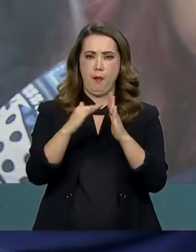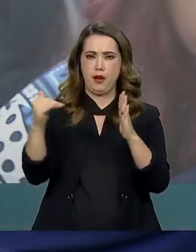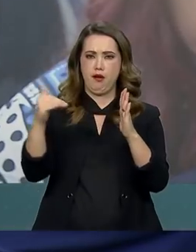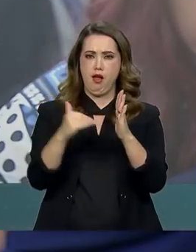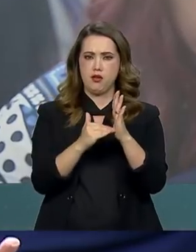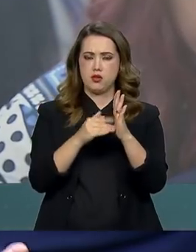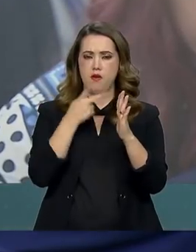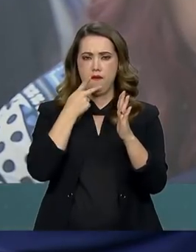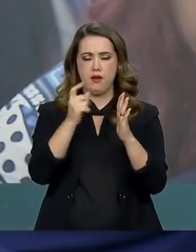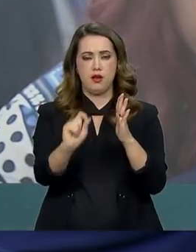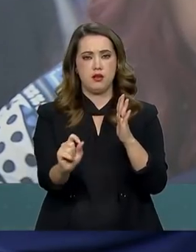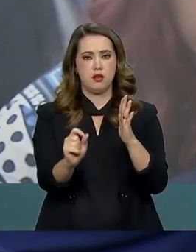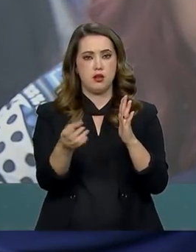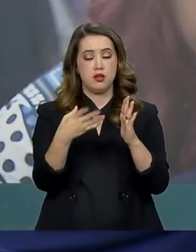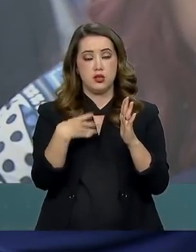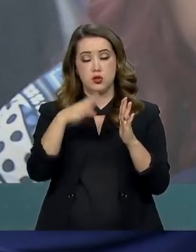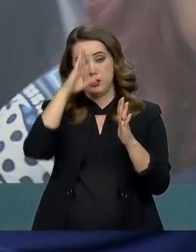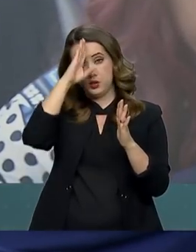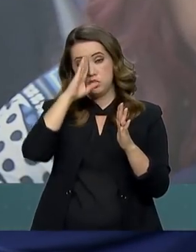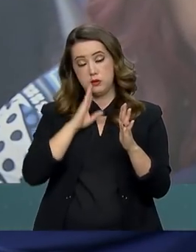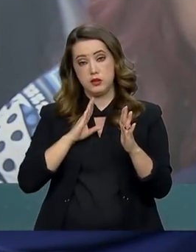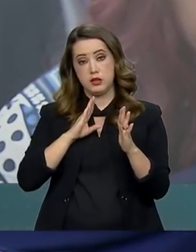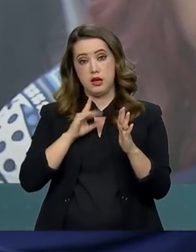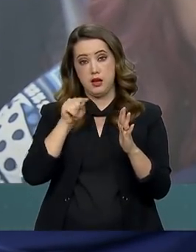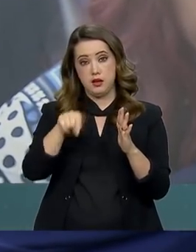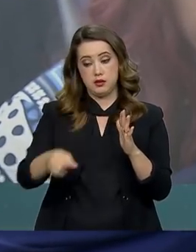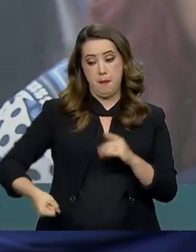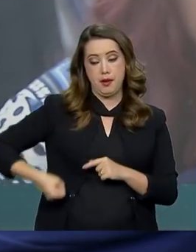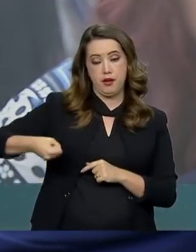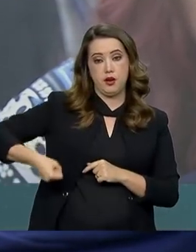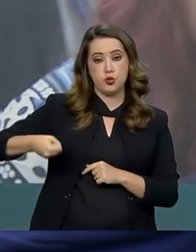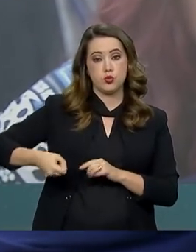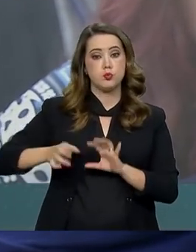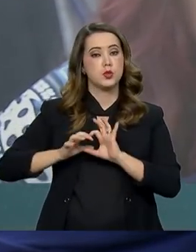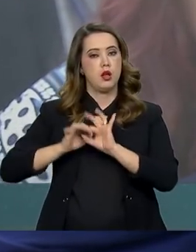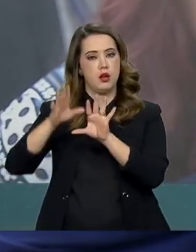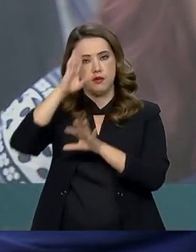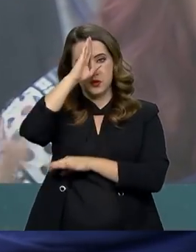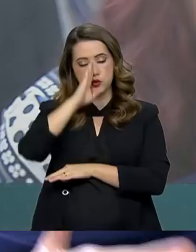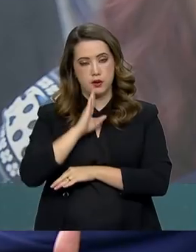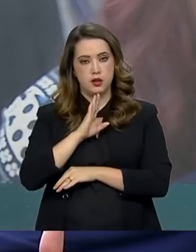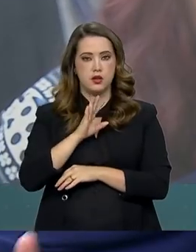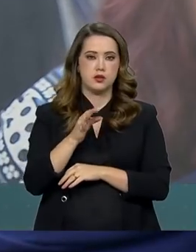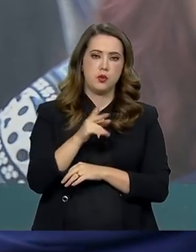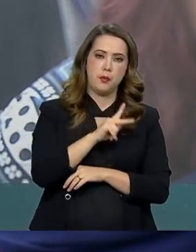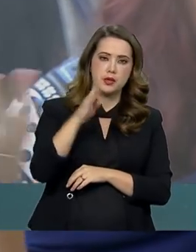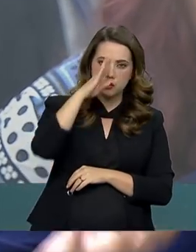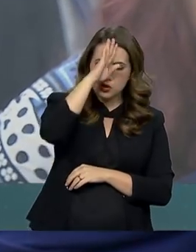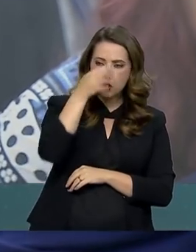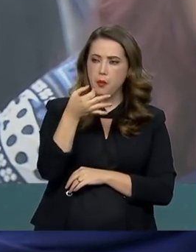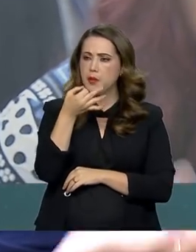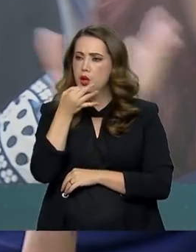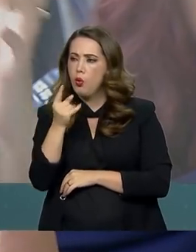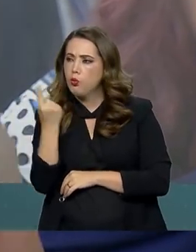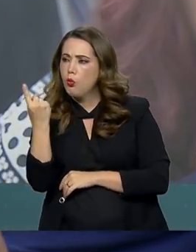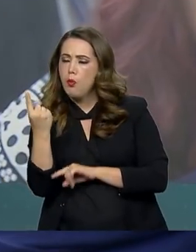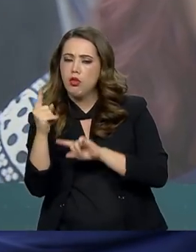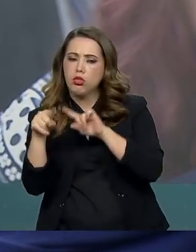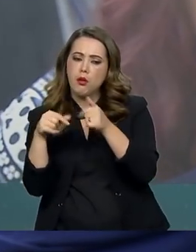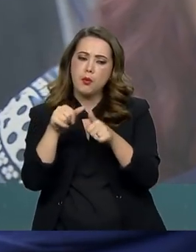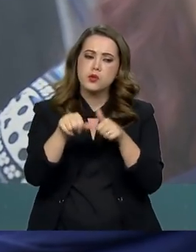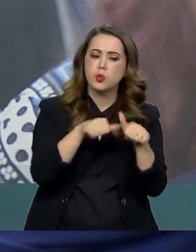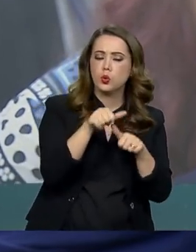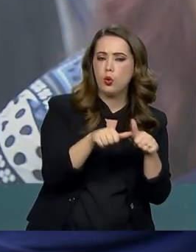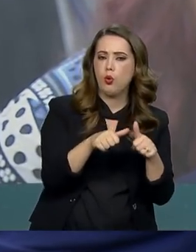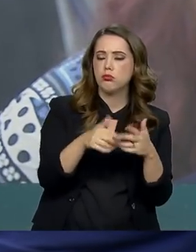a favor da gratuidade do despacho das bagagens. O presidente tinha uma opinião a favor da gratuidade, depois mudou, eu